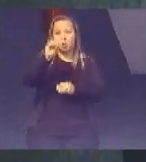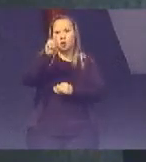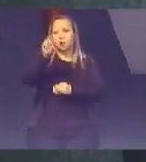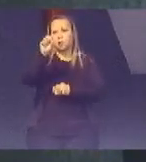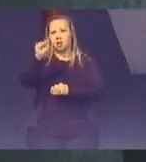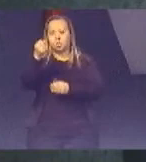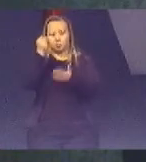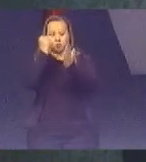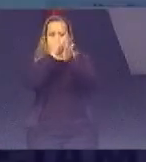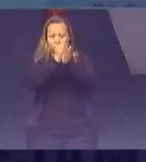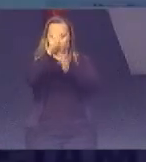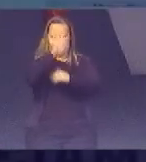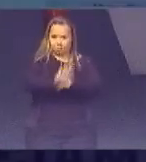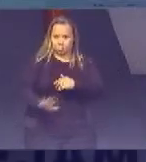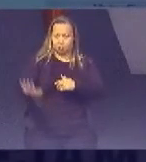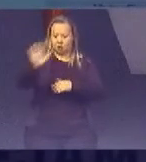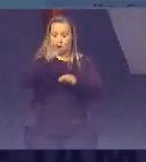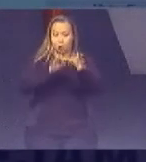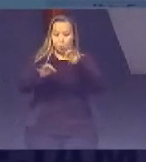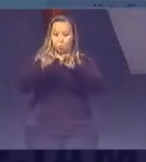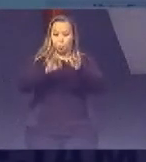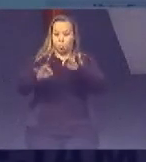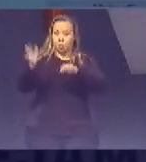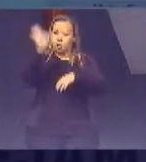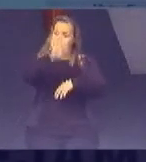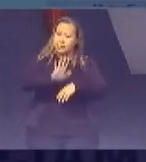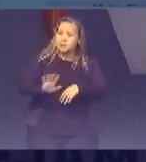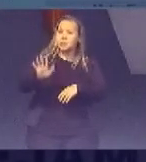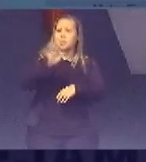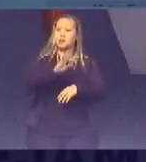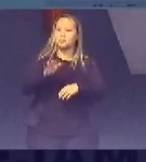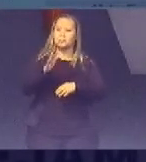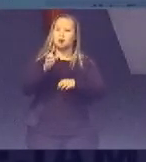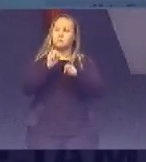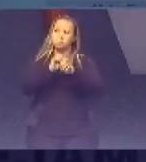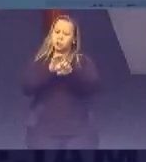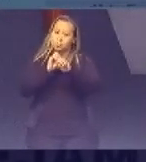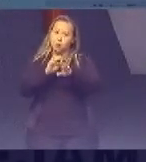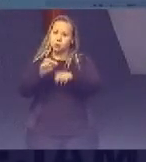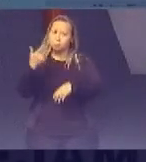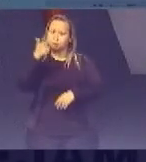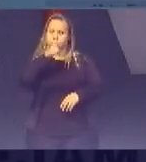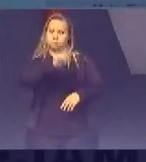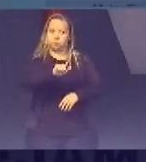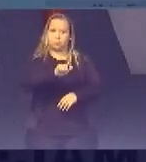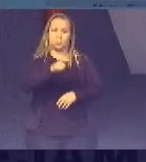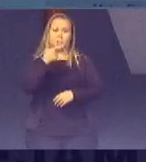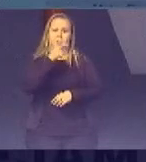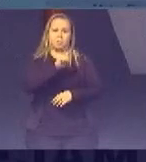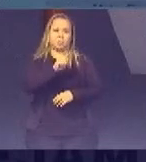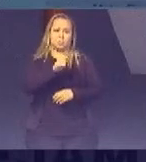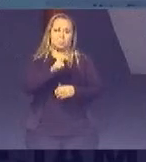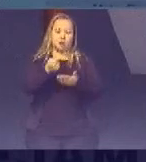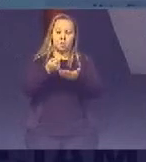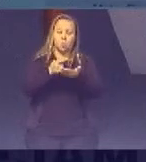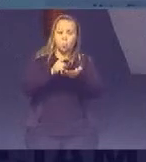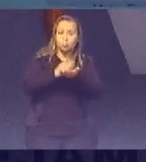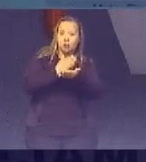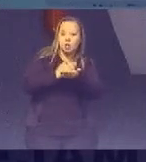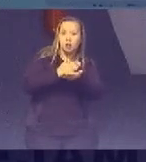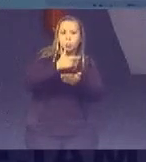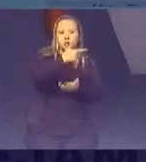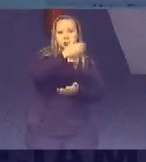nacionais E o plano nacional De educação Ele é tão avançado Quanto a agenda 2030 No âmbito da educação Então nós